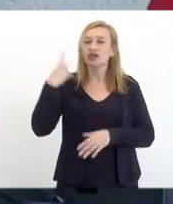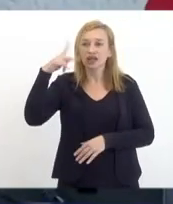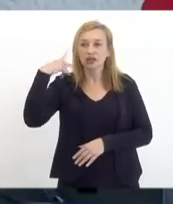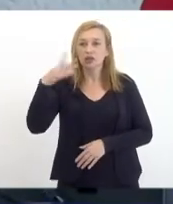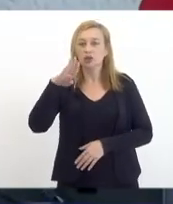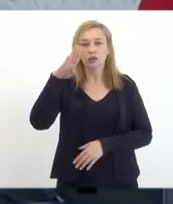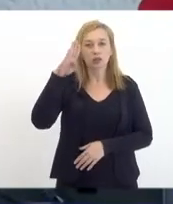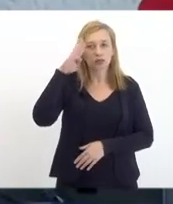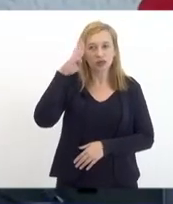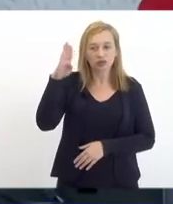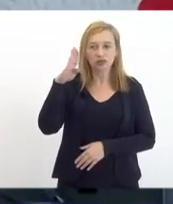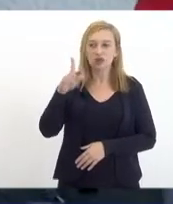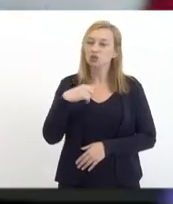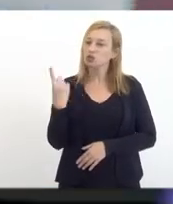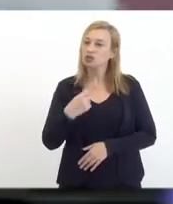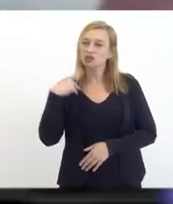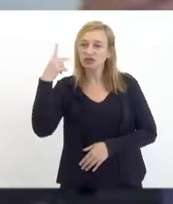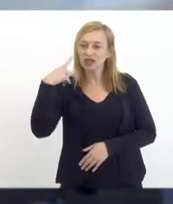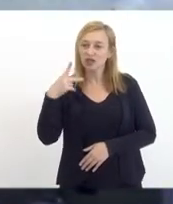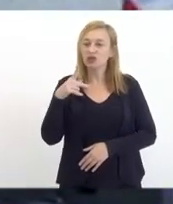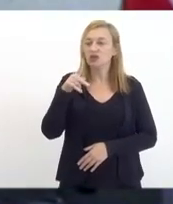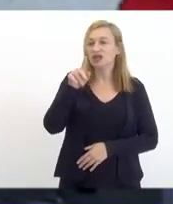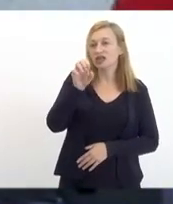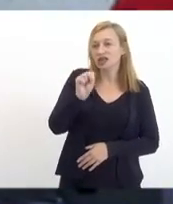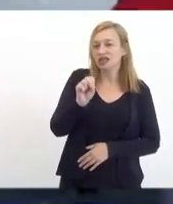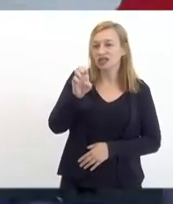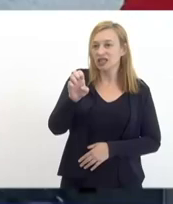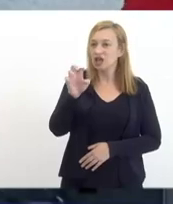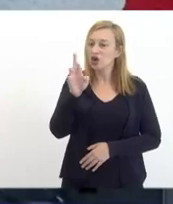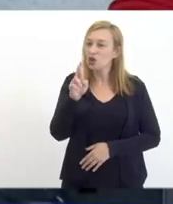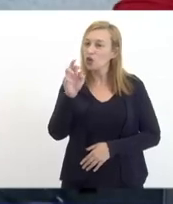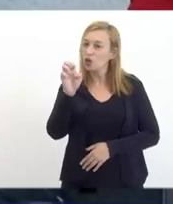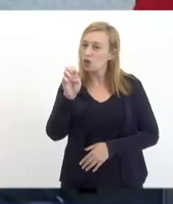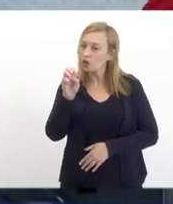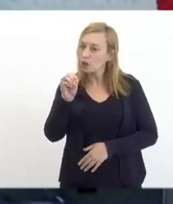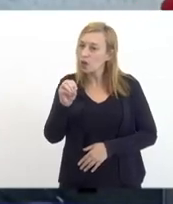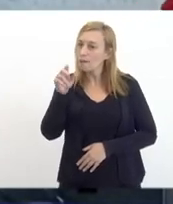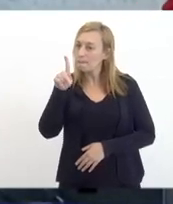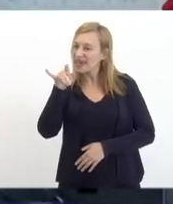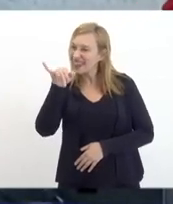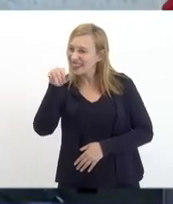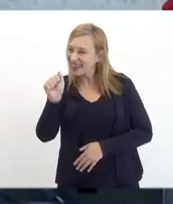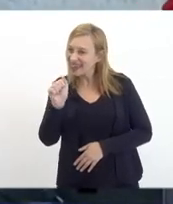nossos vereadores de Seropédica vereadores de Itaguaí